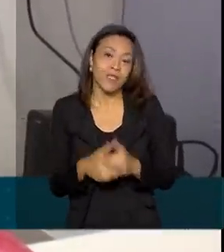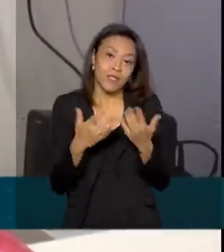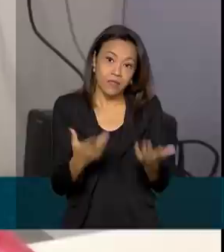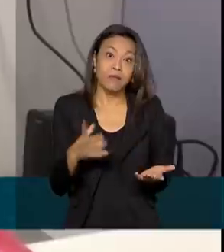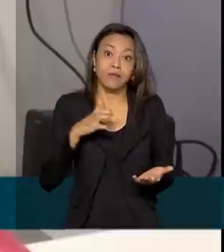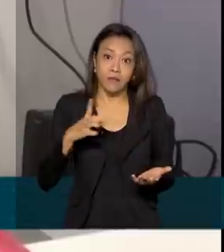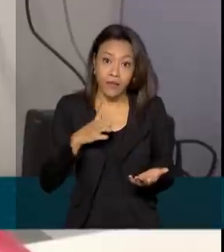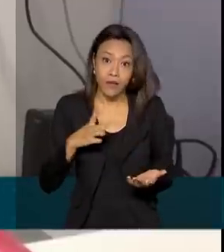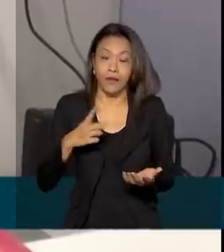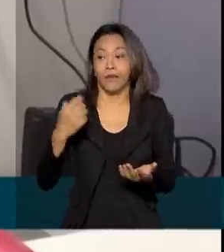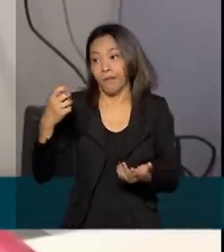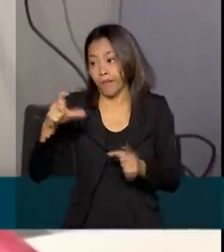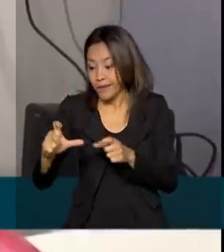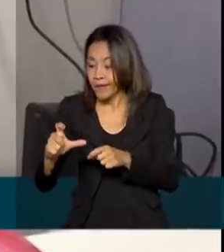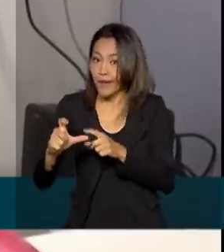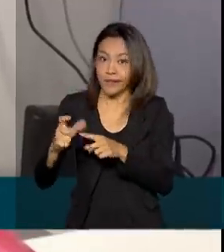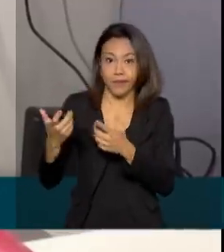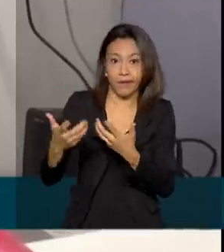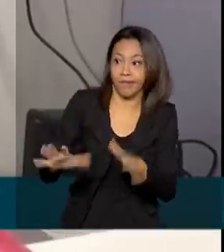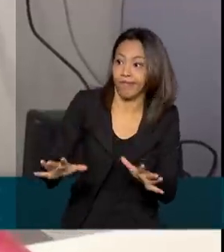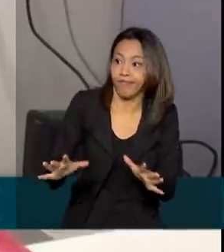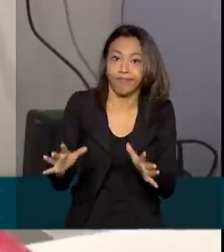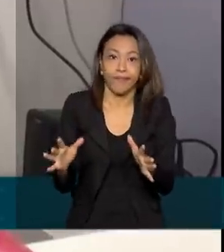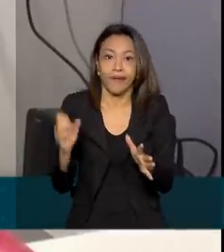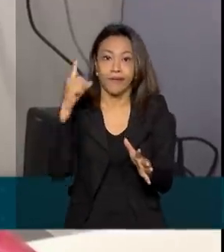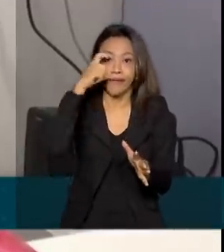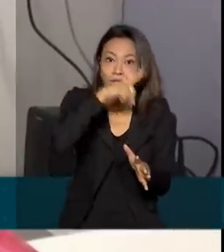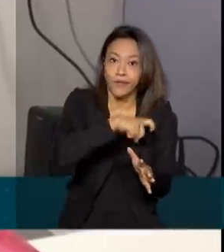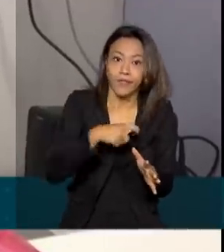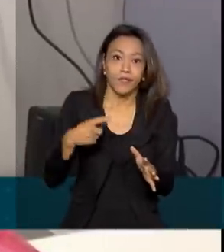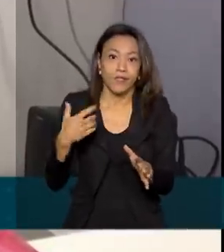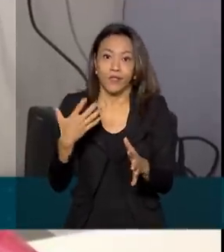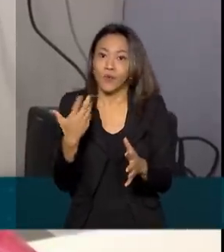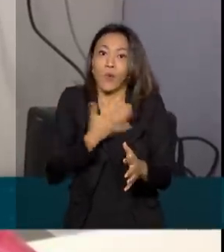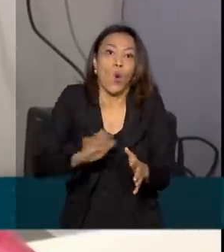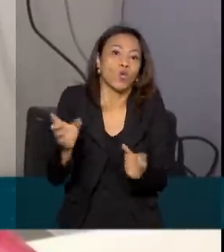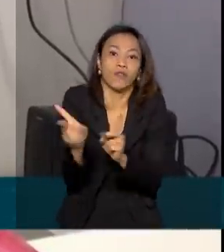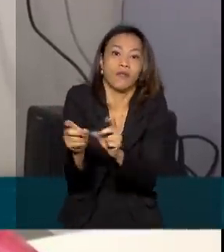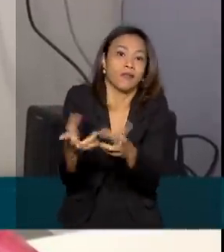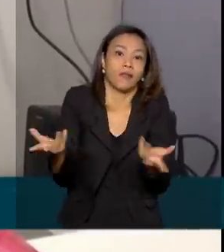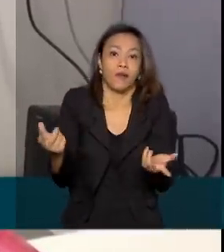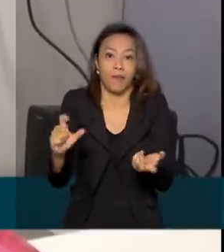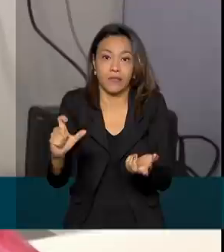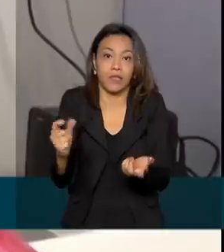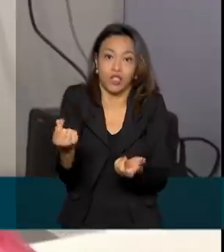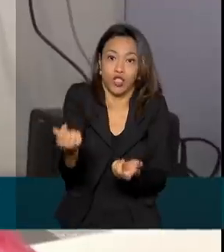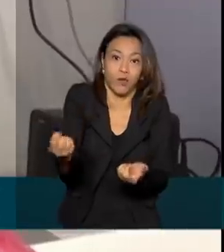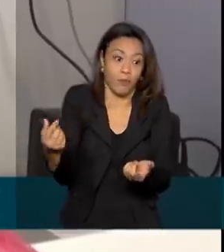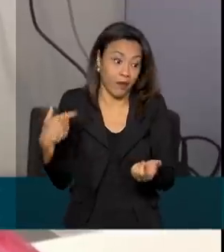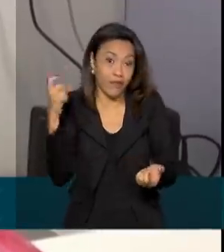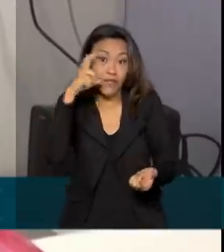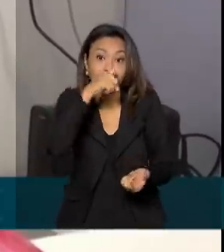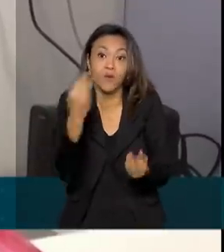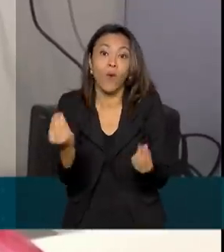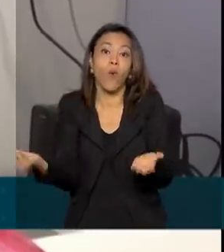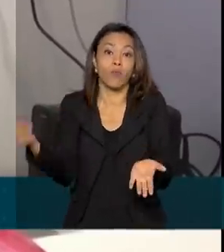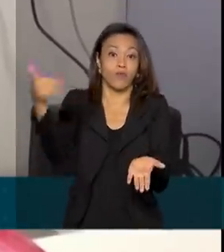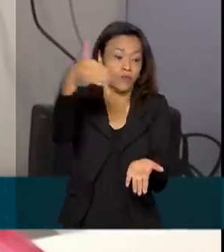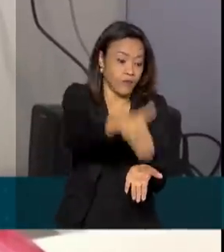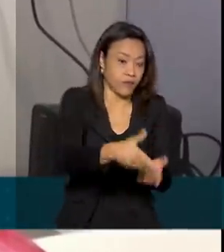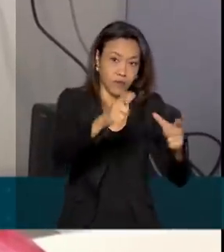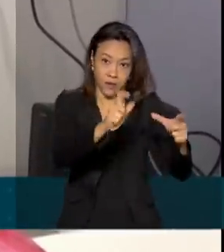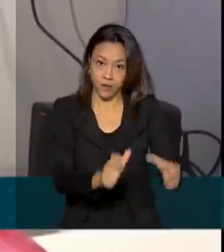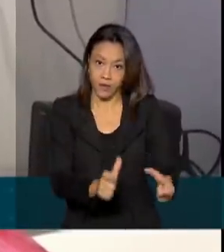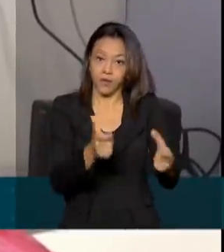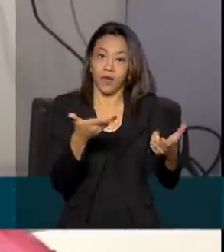passagem, aí nem todo mundo gosta de dar passagem, nem todo mundo gosta de vender passagem. Aí, gente está um pouco difícil para a gente